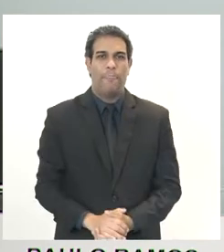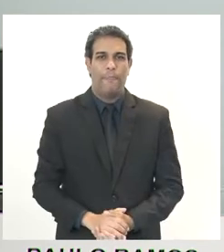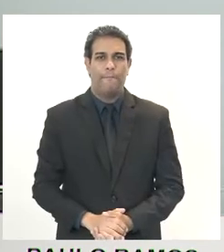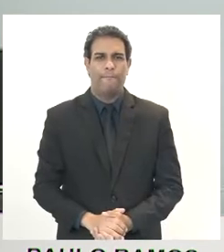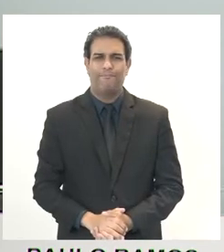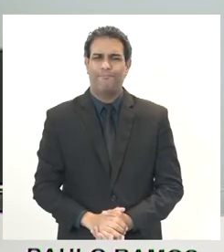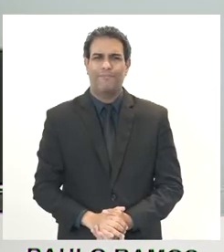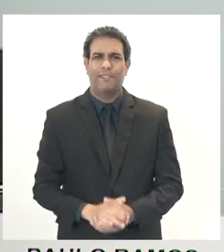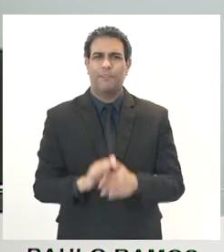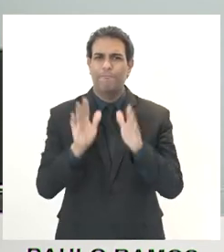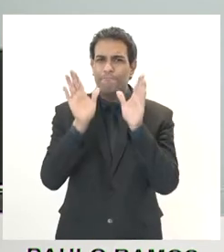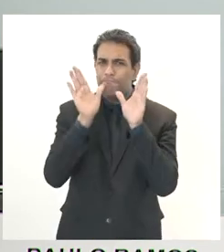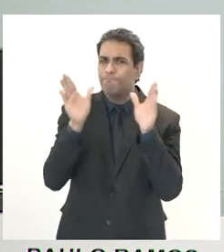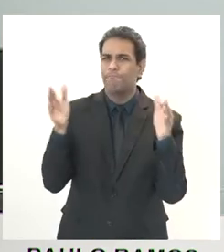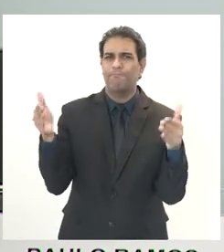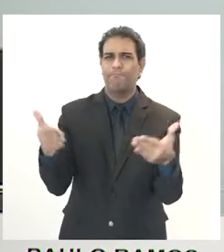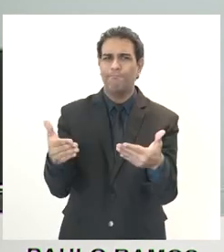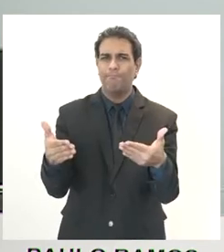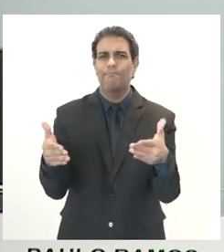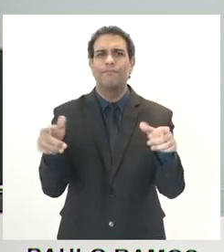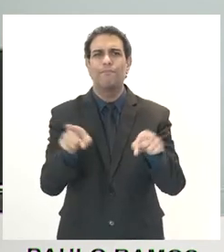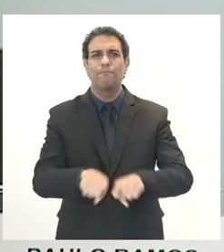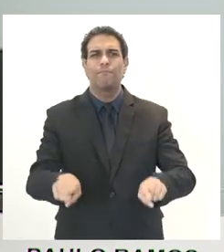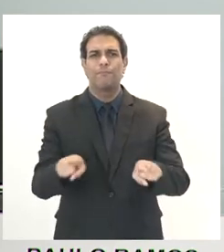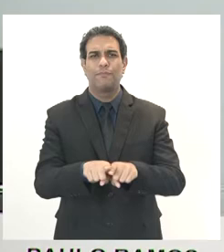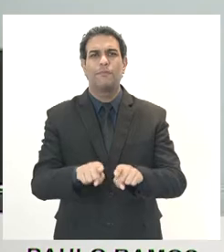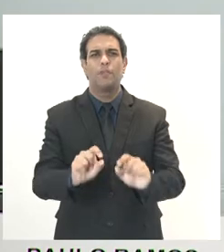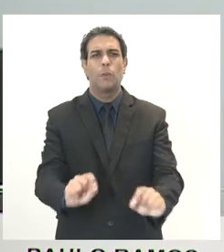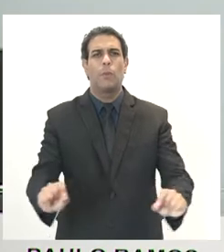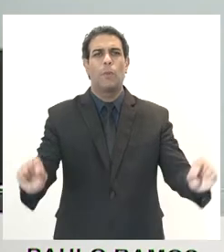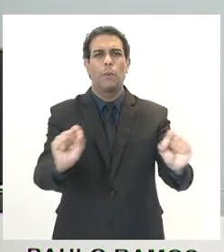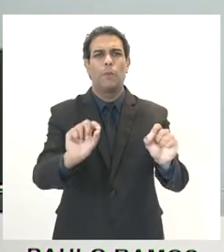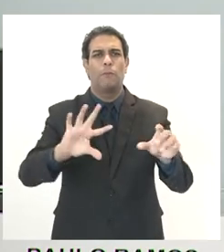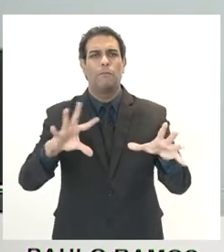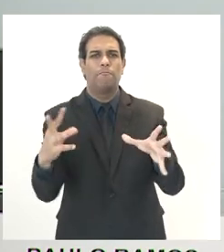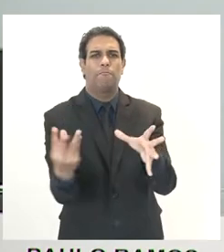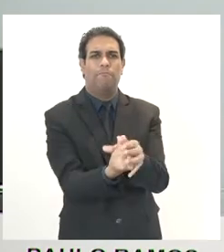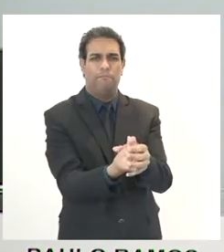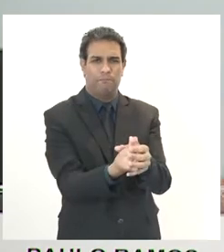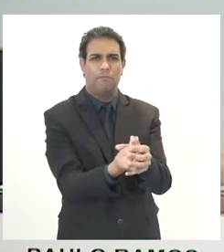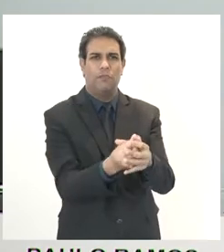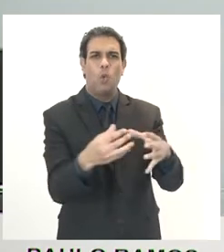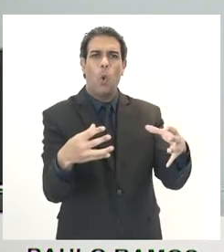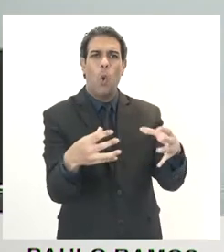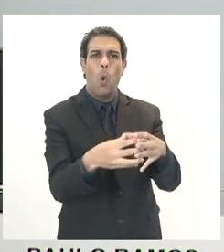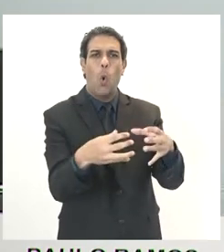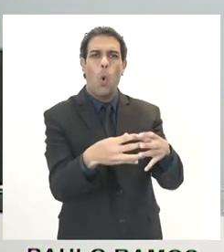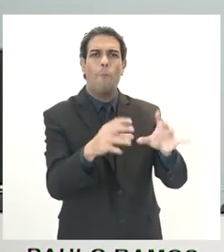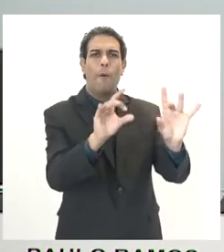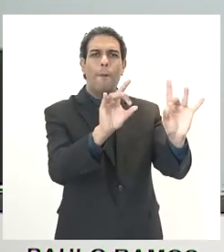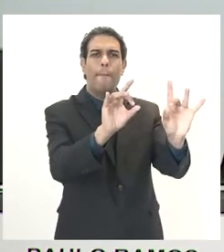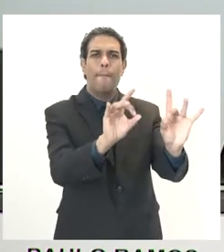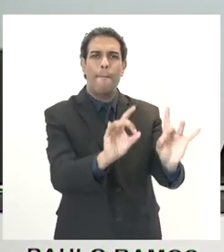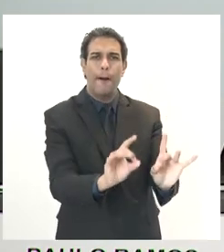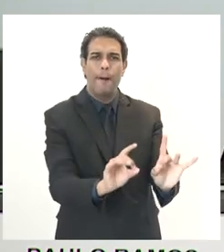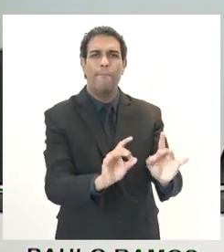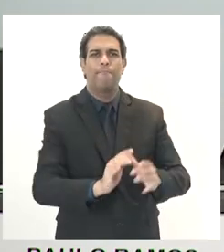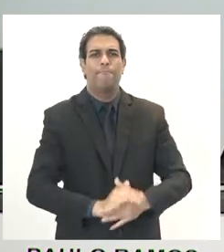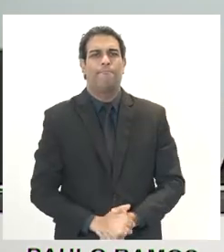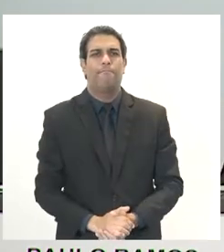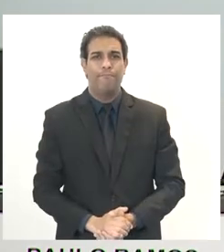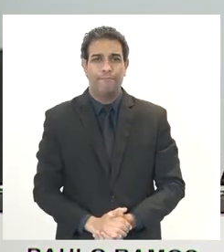especial aqueles que integram a comissão. É